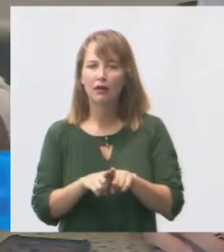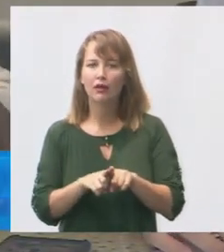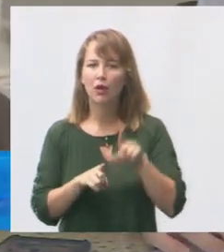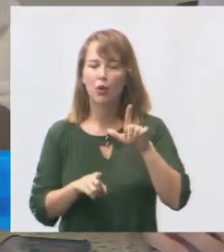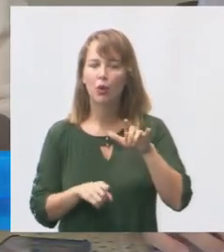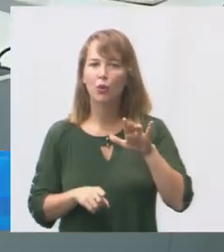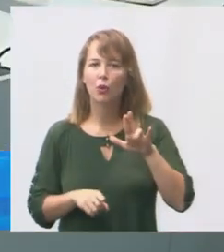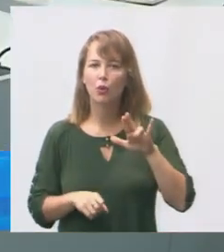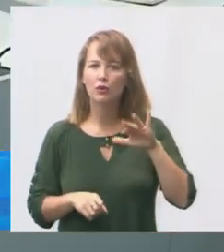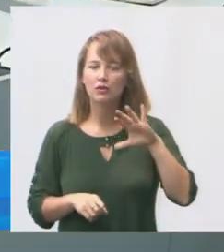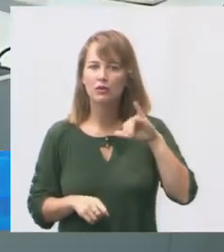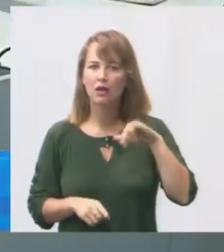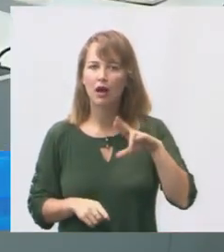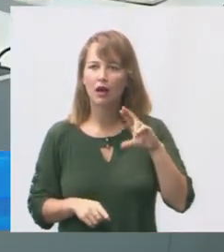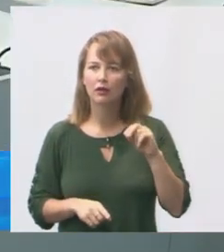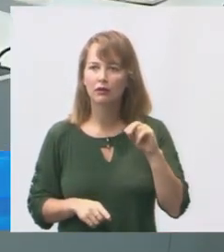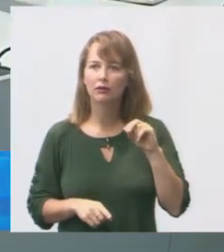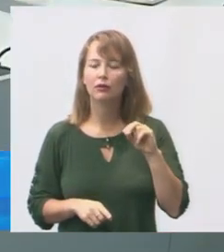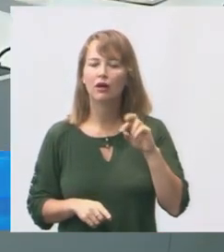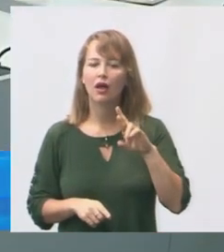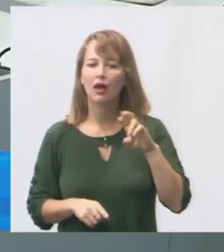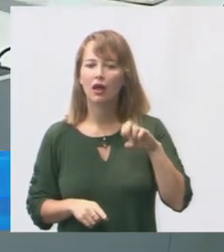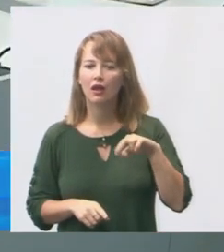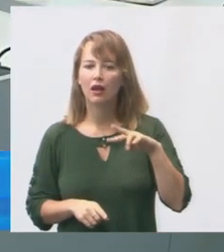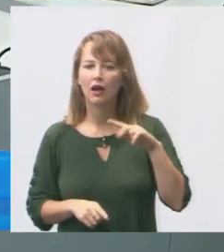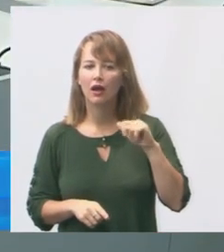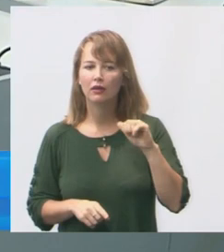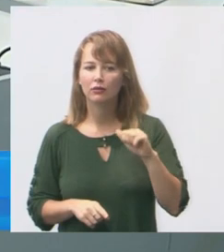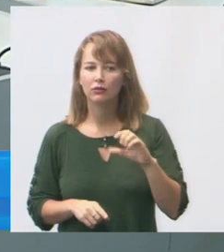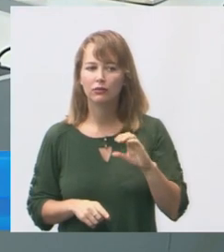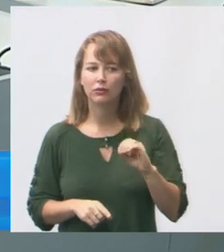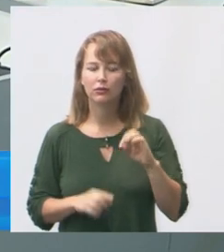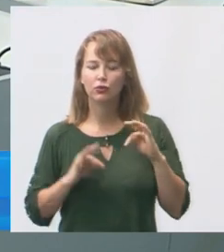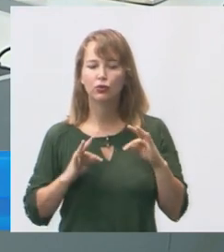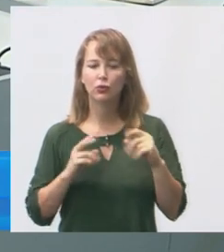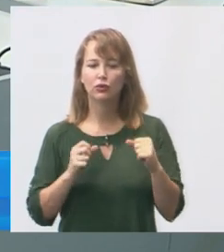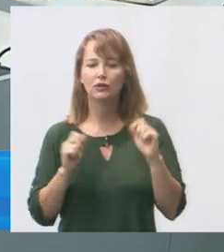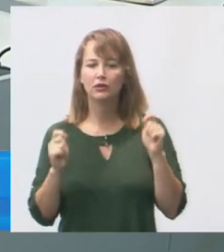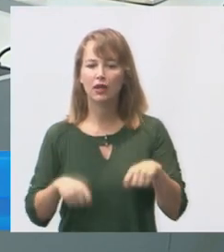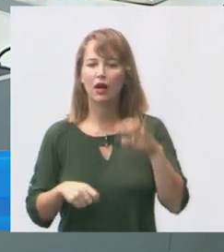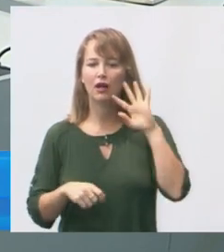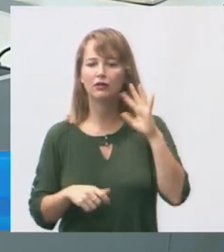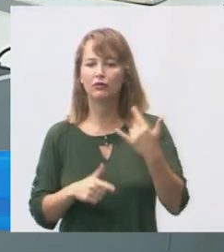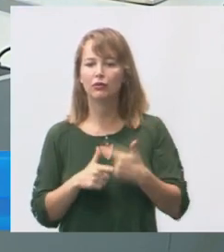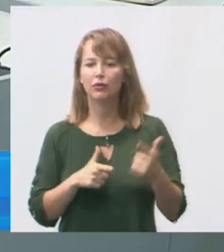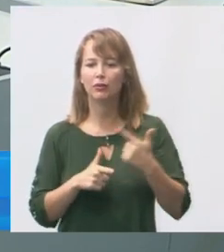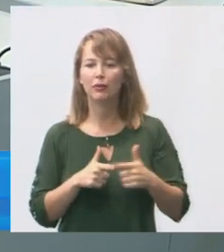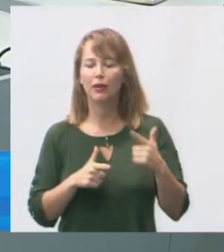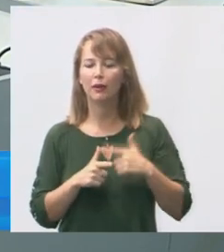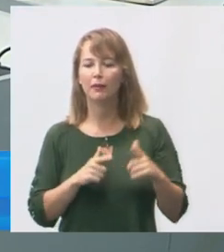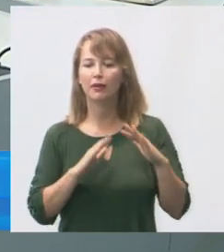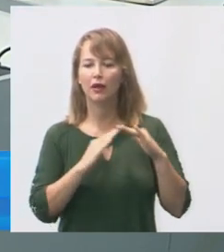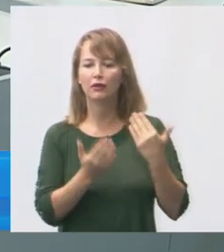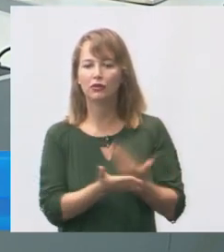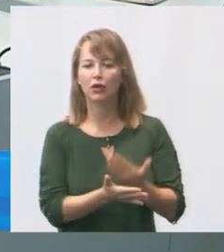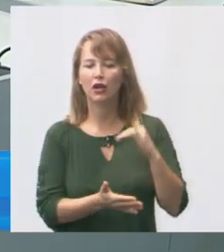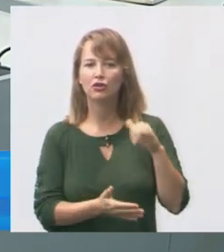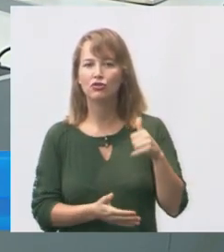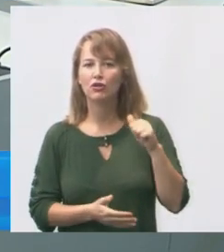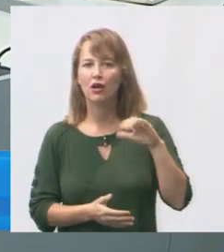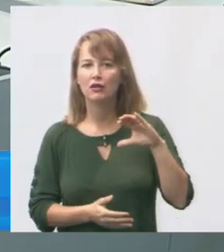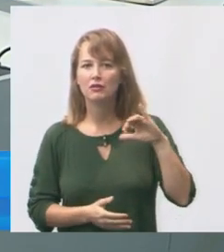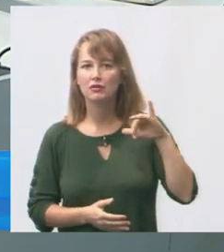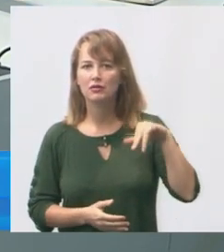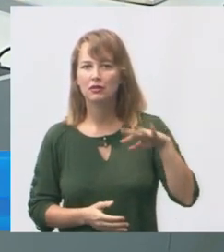Luciano, o Renato, convoque todo mundo que puder resolver o problema do irmão Jacinto. Eu, graças